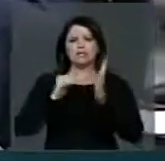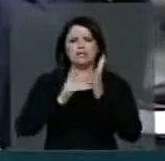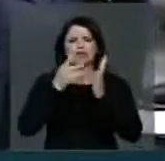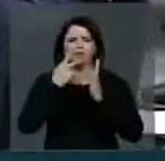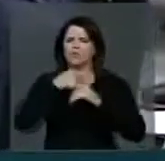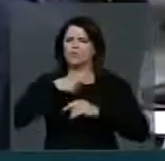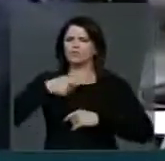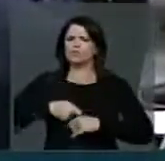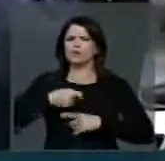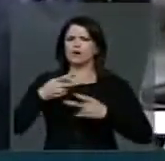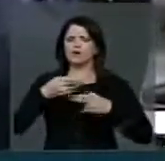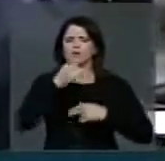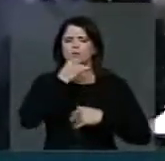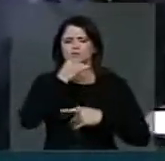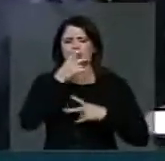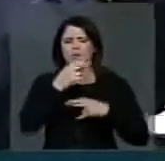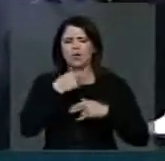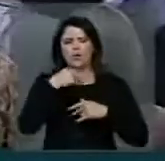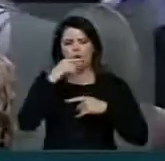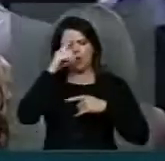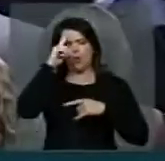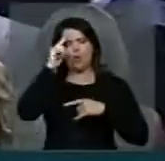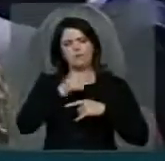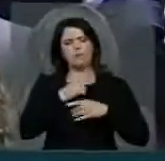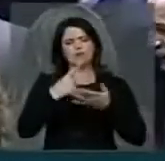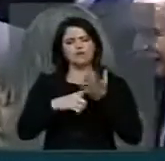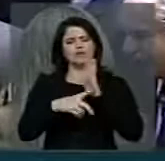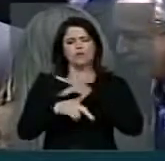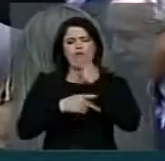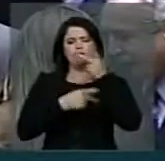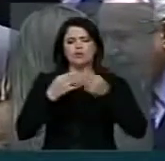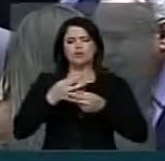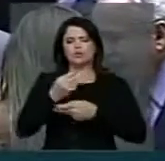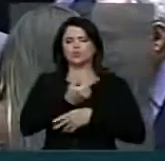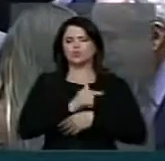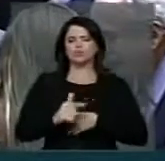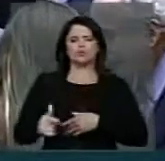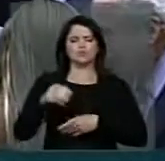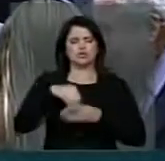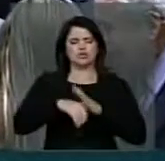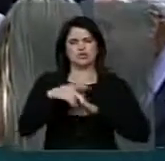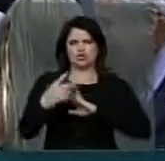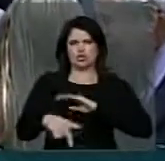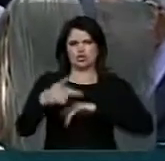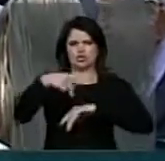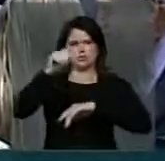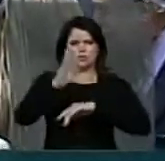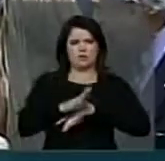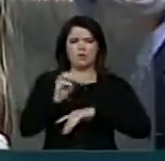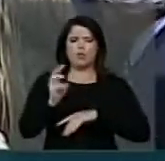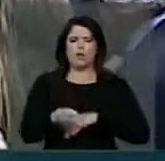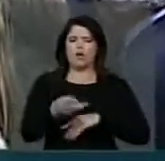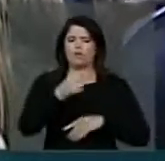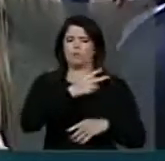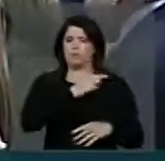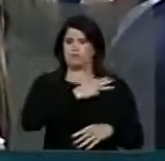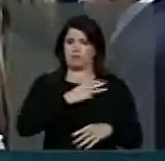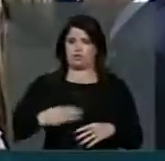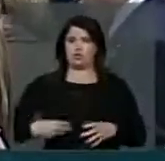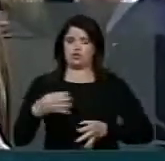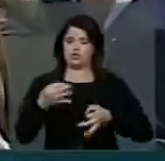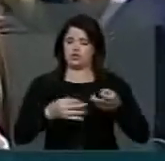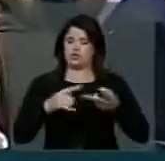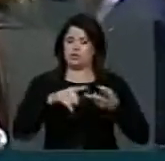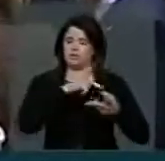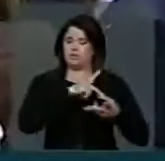postura, por exemplo, cumprindo a sua palavra. Coisa que não existe na República, do ministro da Justiça, do